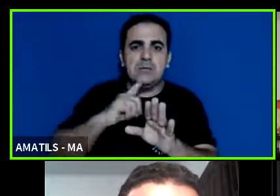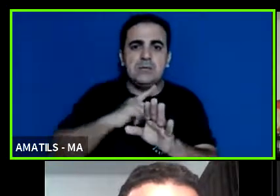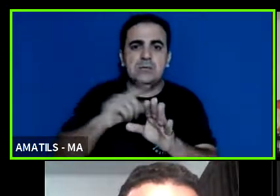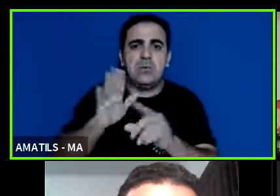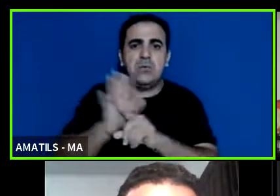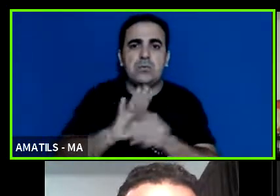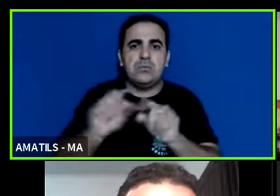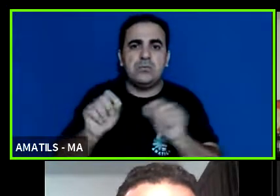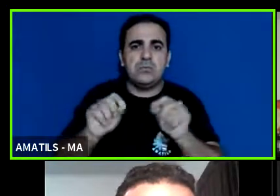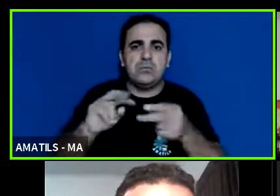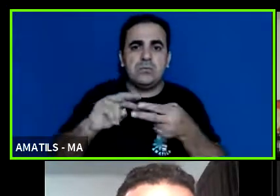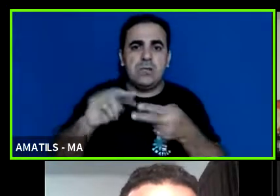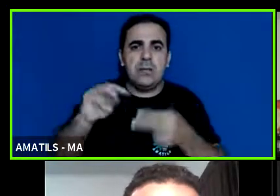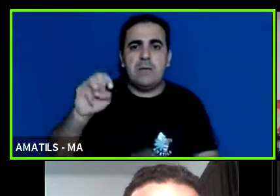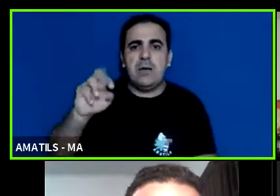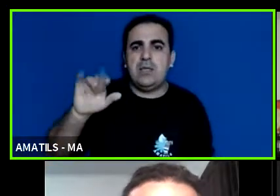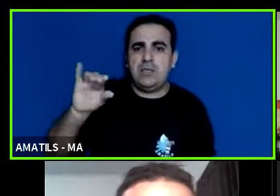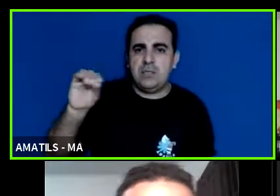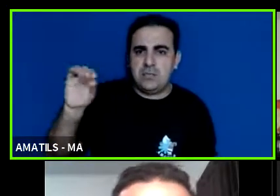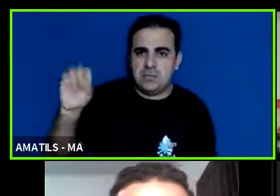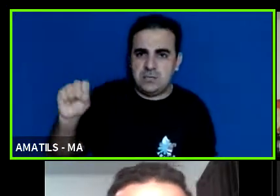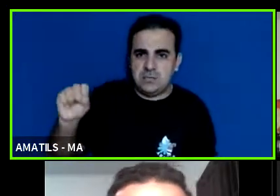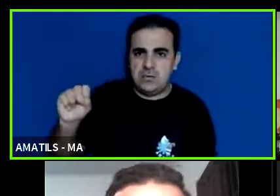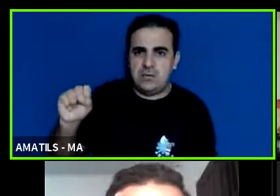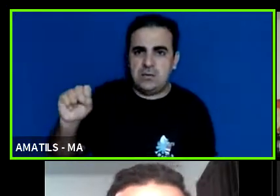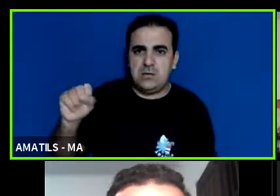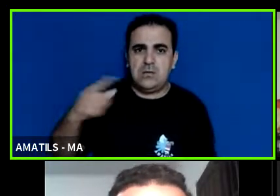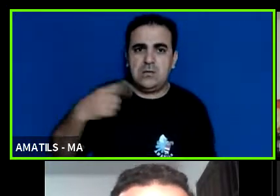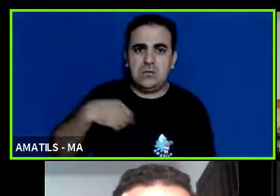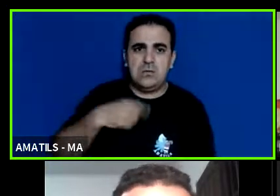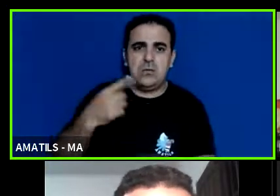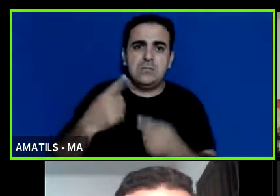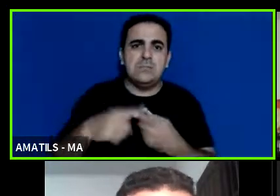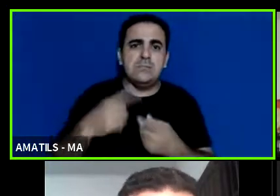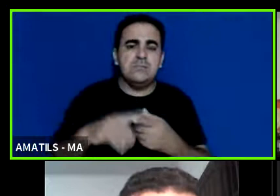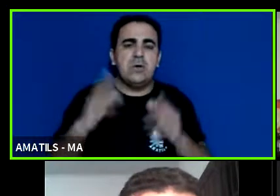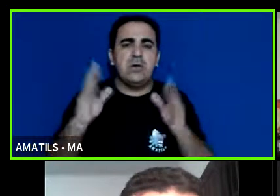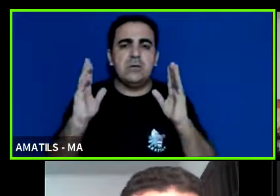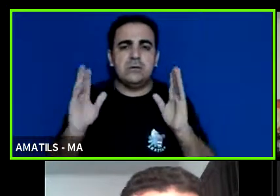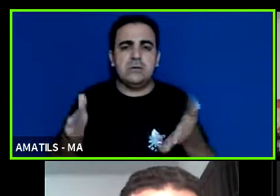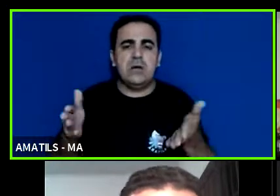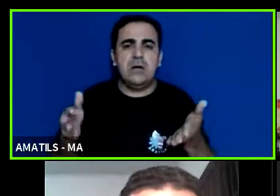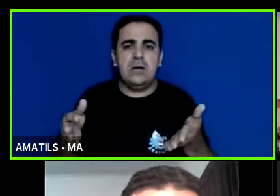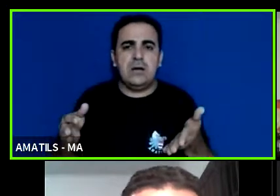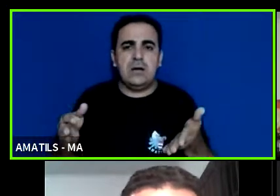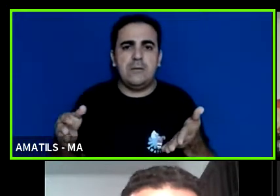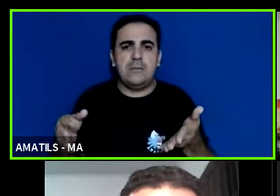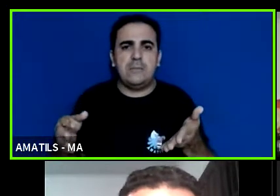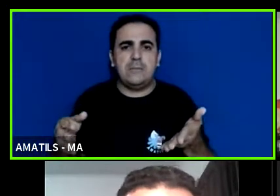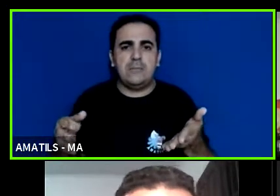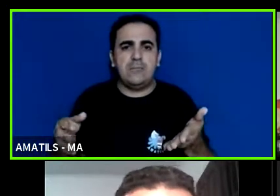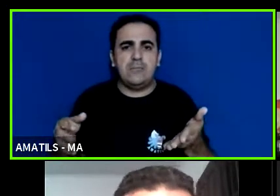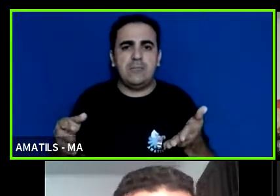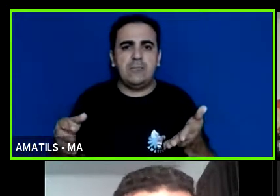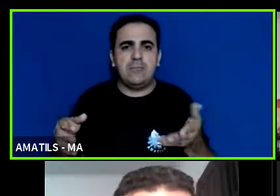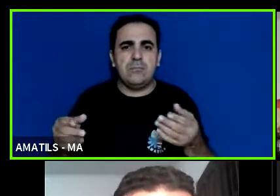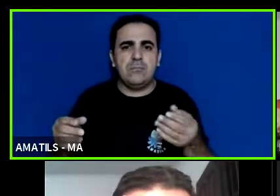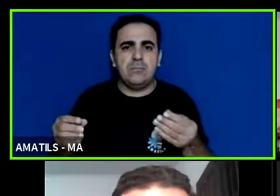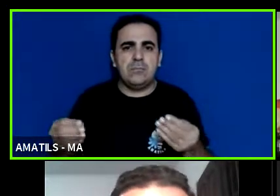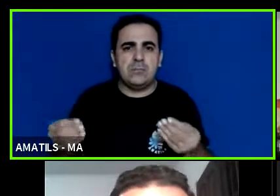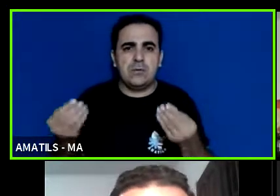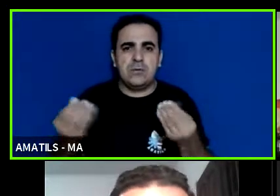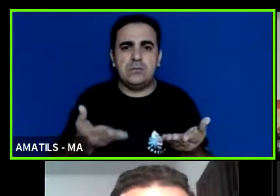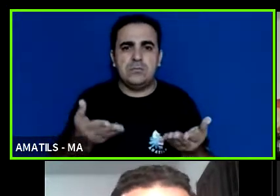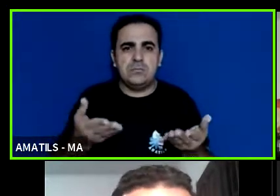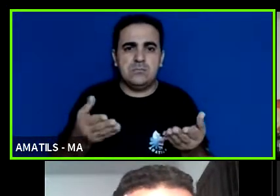para o Marcelo para reenterrar querendo a a indagação do Fernando